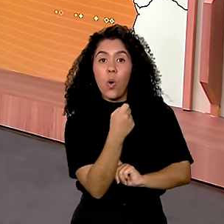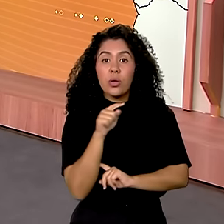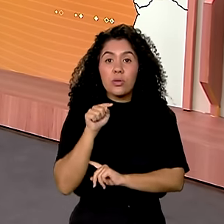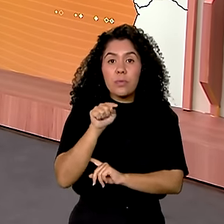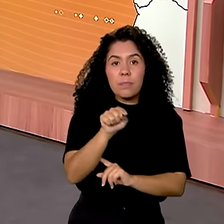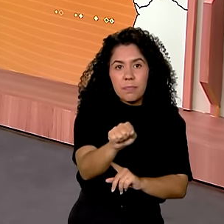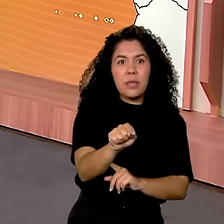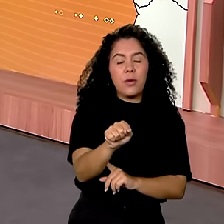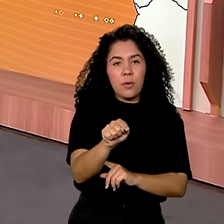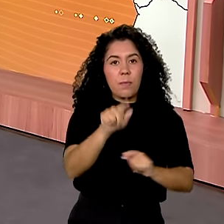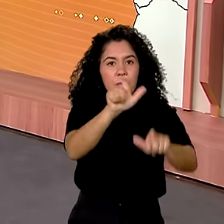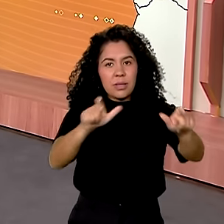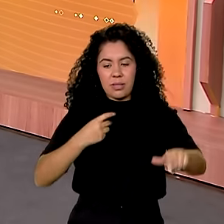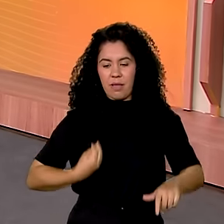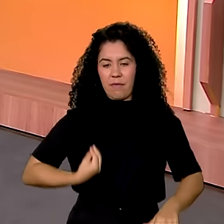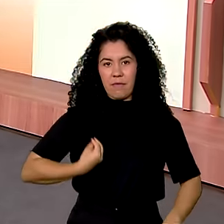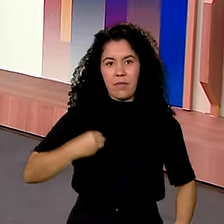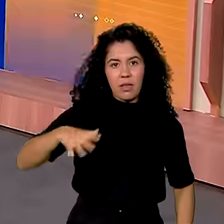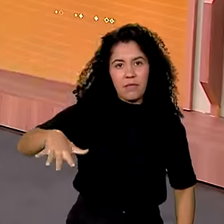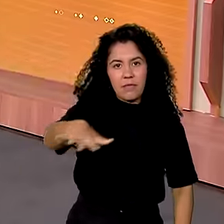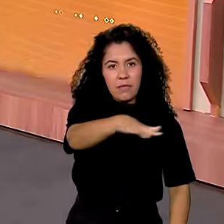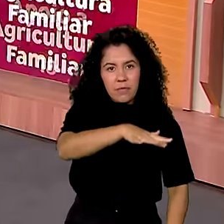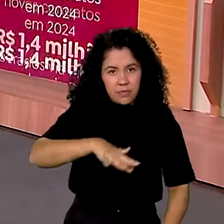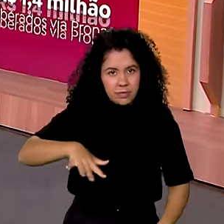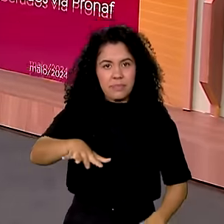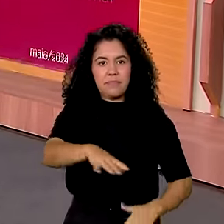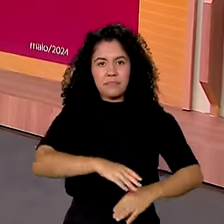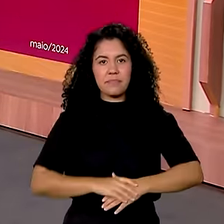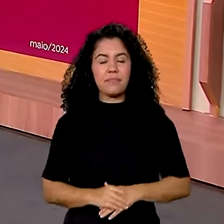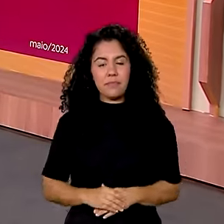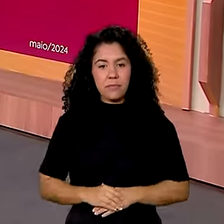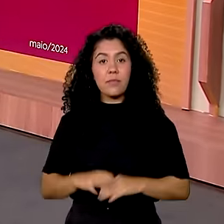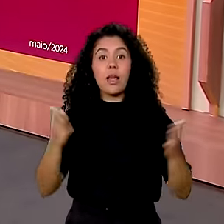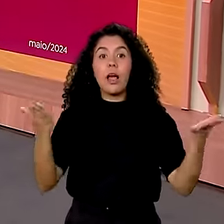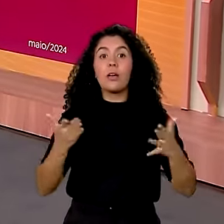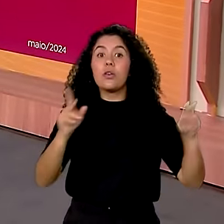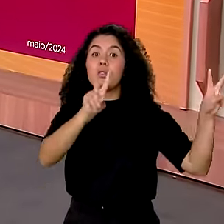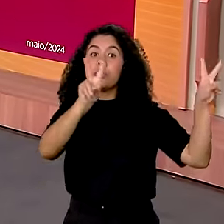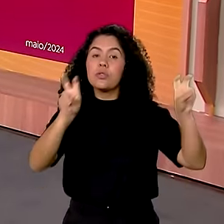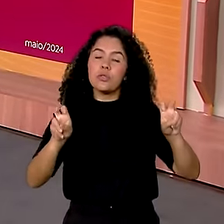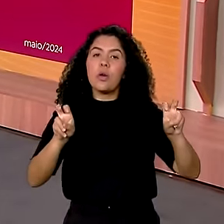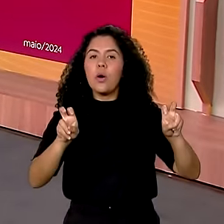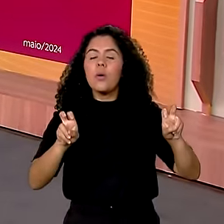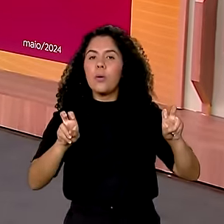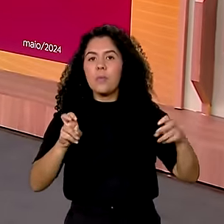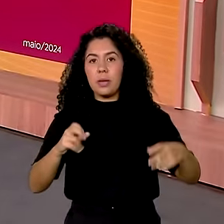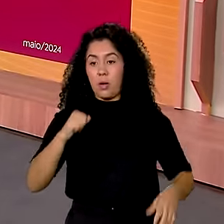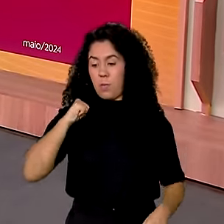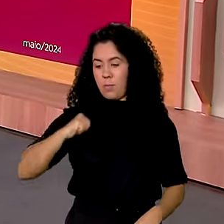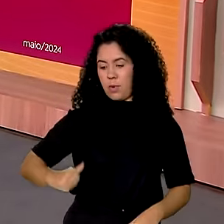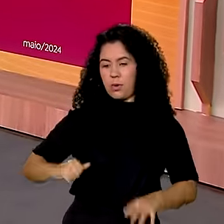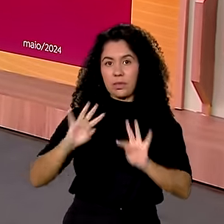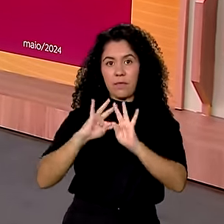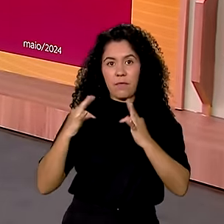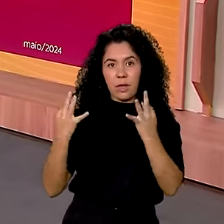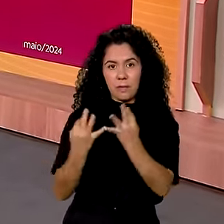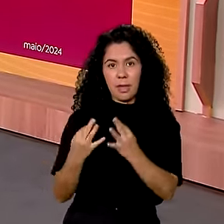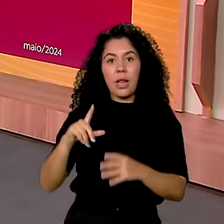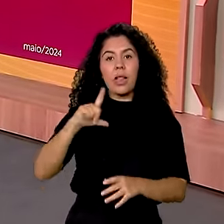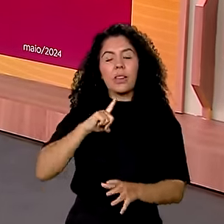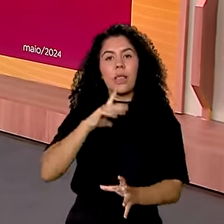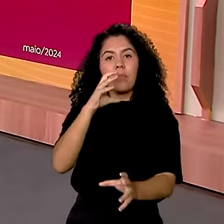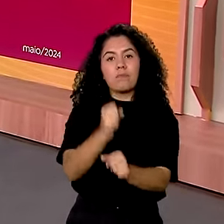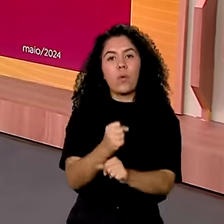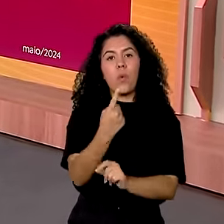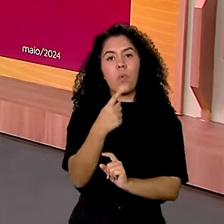o censo do IBGE de 2022. Vamos ver agora as políticas. O Bolsa Família tem 1.800